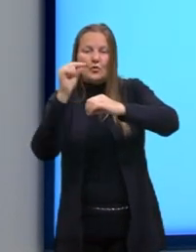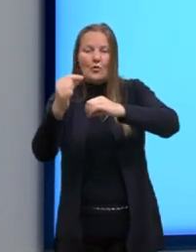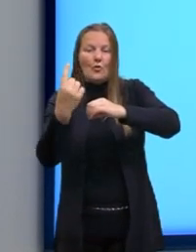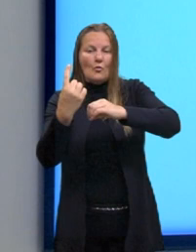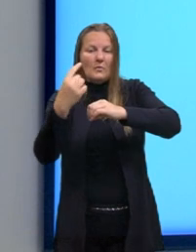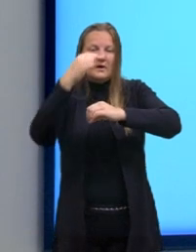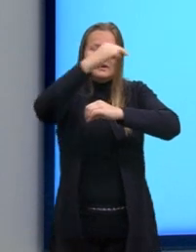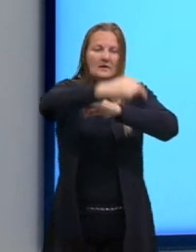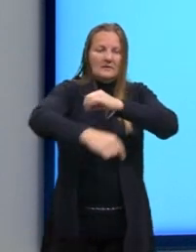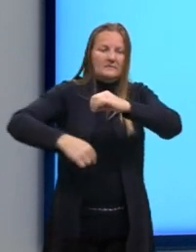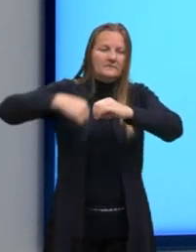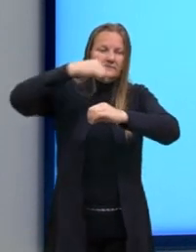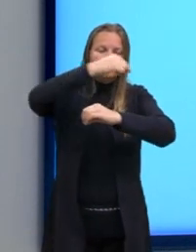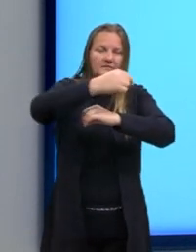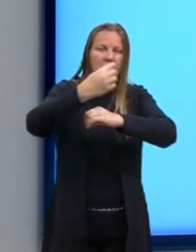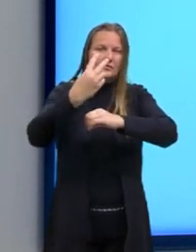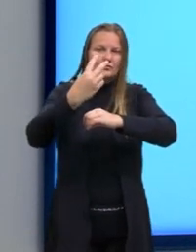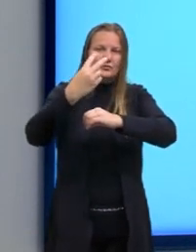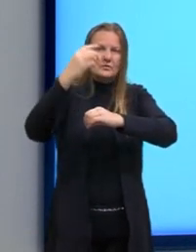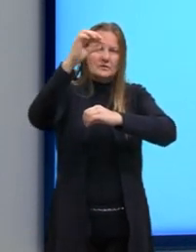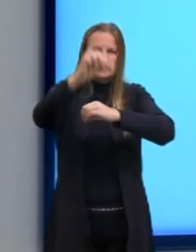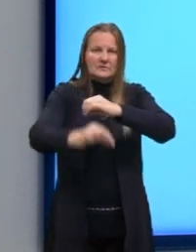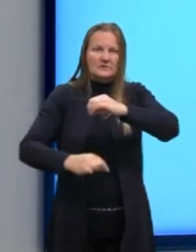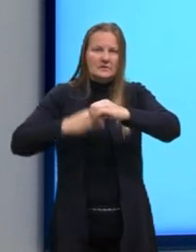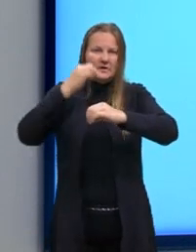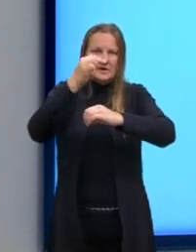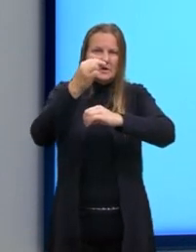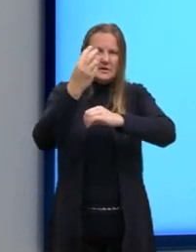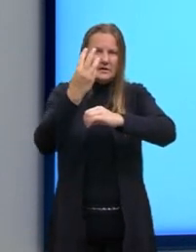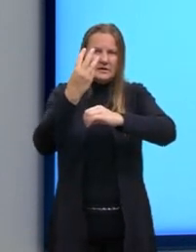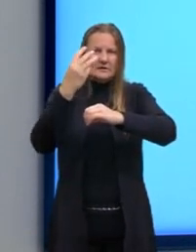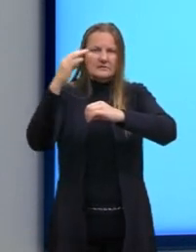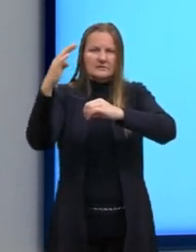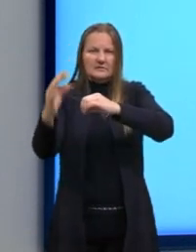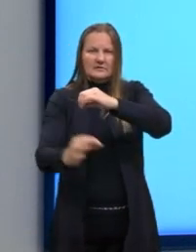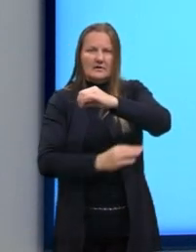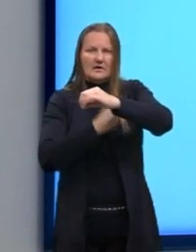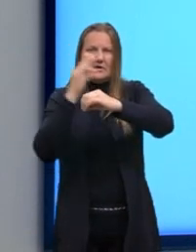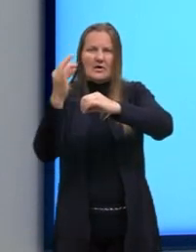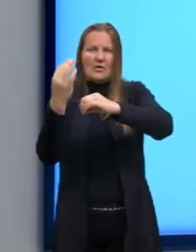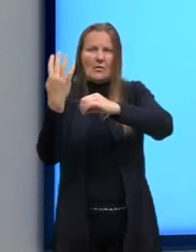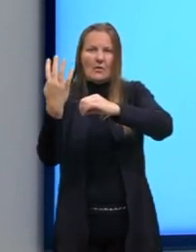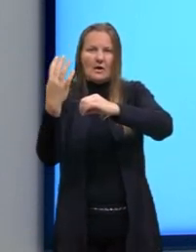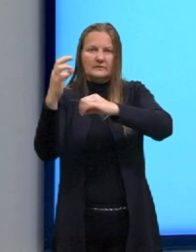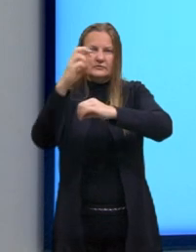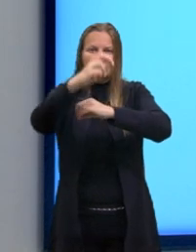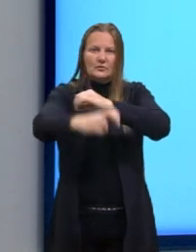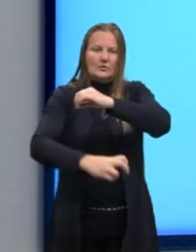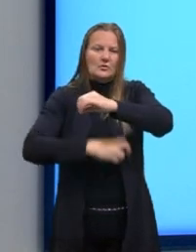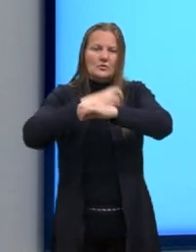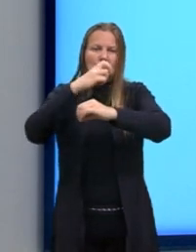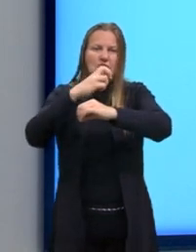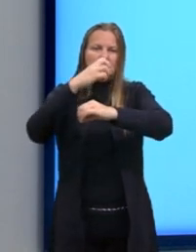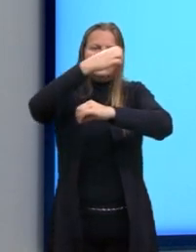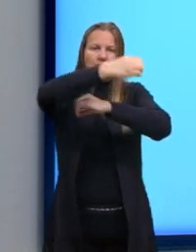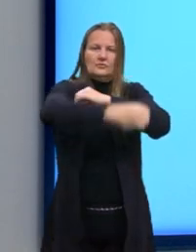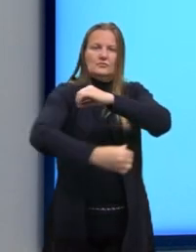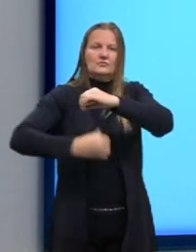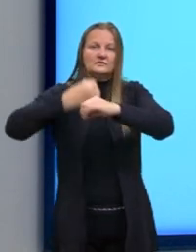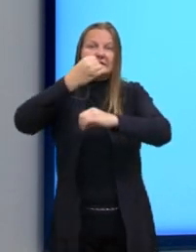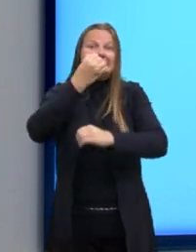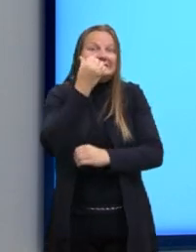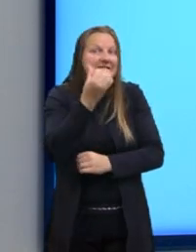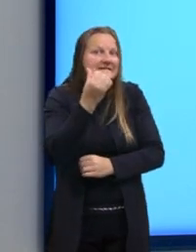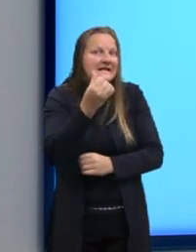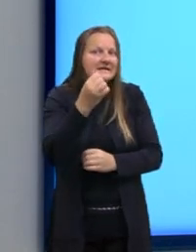planos orbitais. E cada um desses planos tem quatro satélites, então, eles garantem